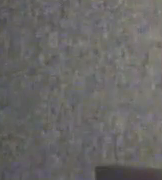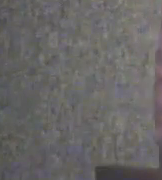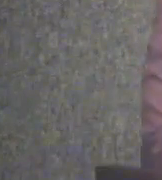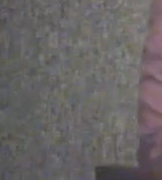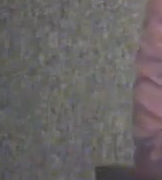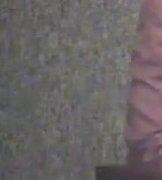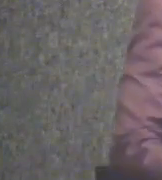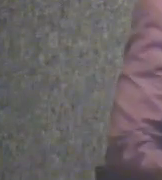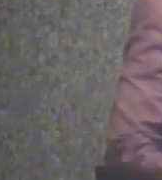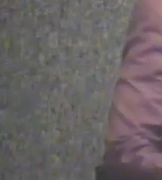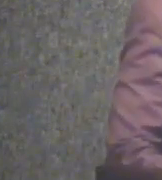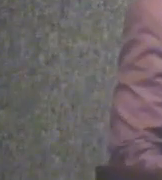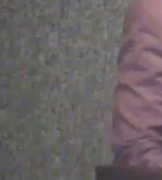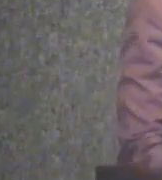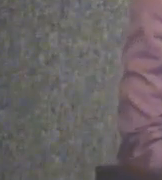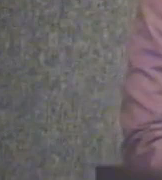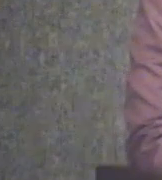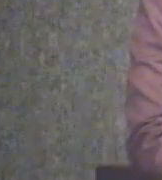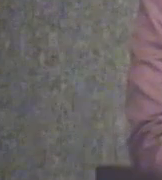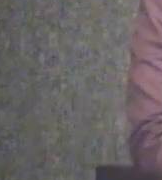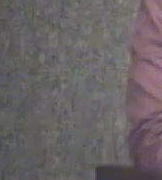Todo mundo assinou a chamada?